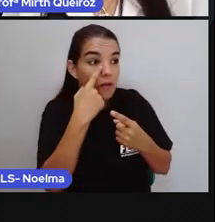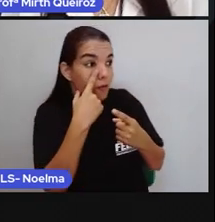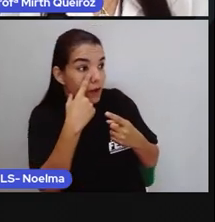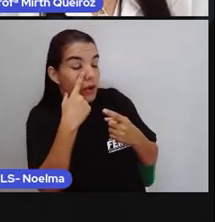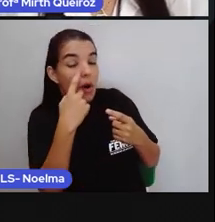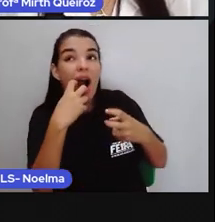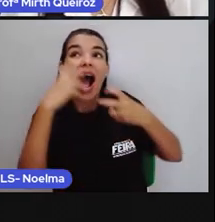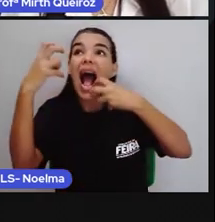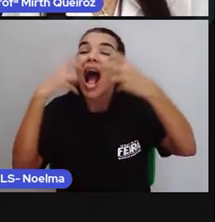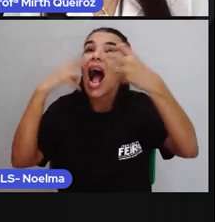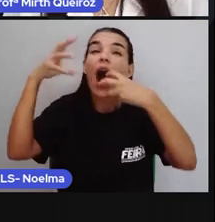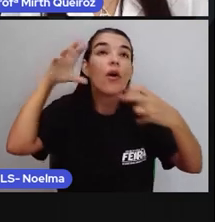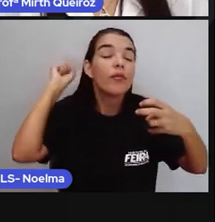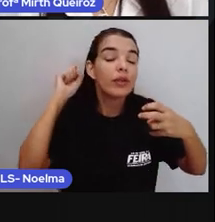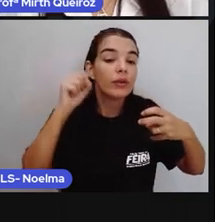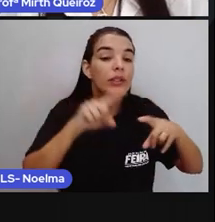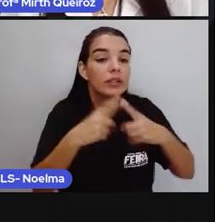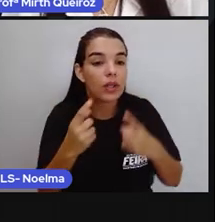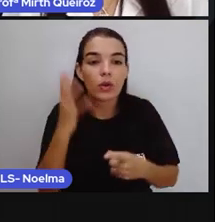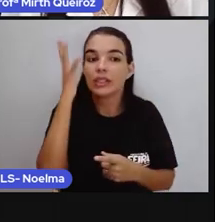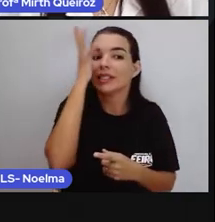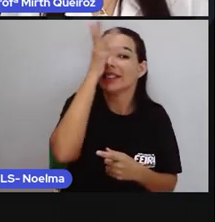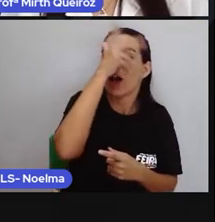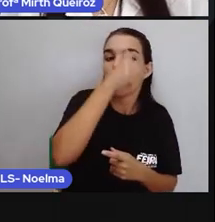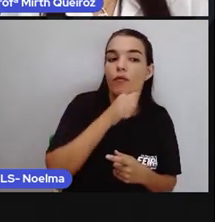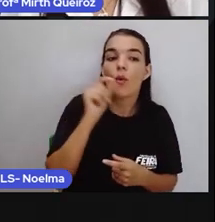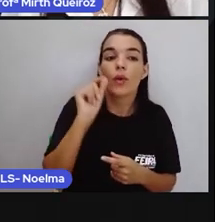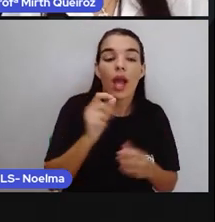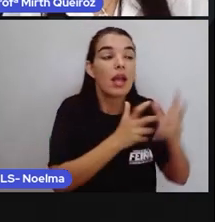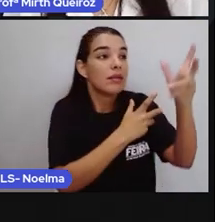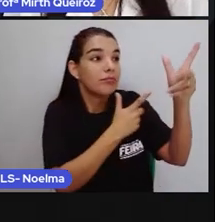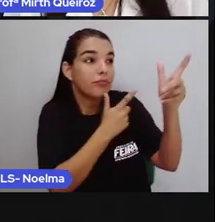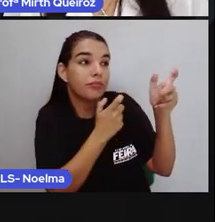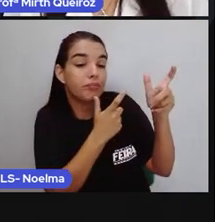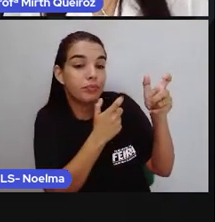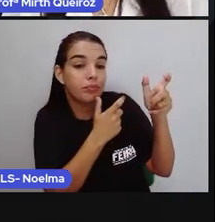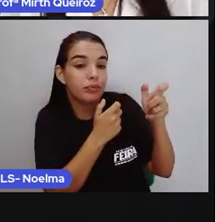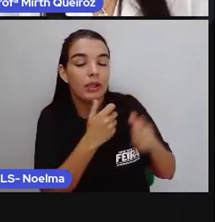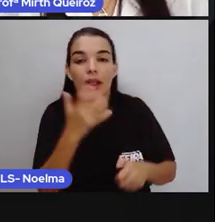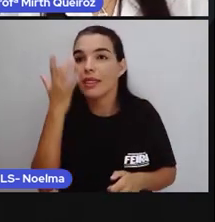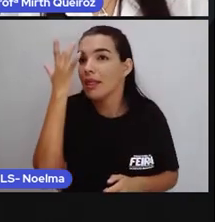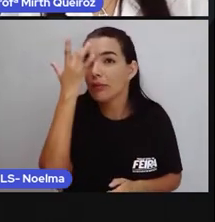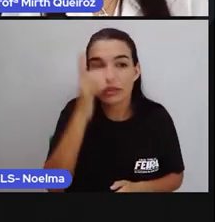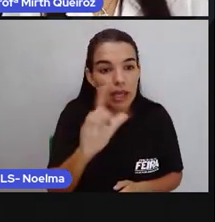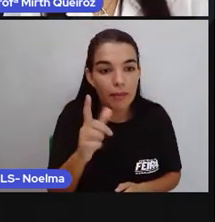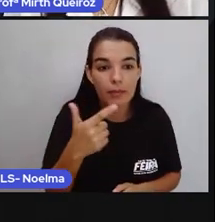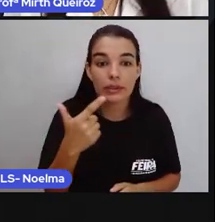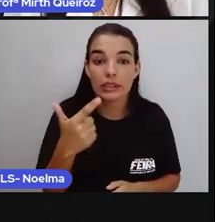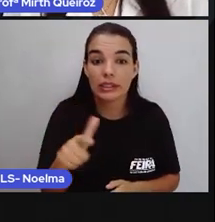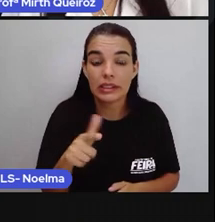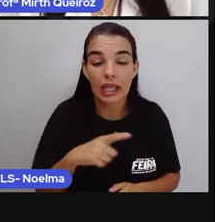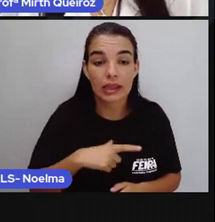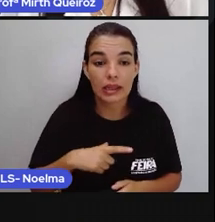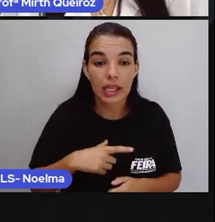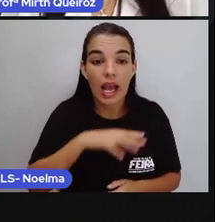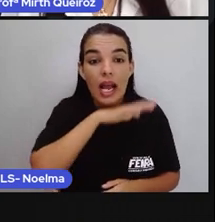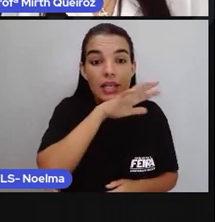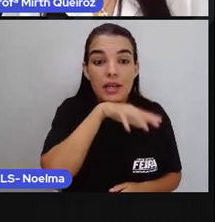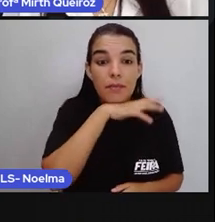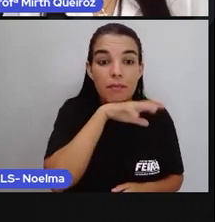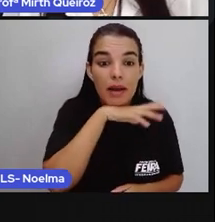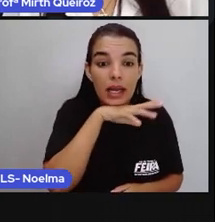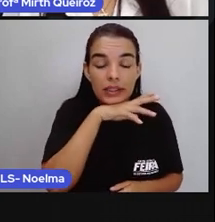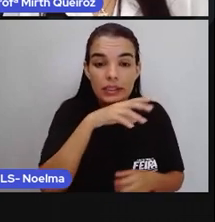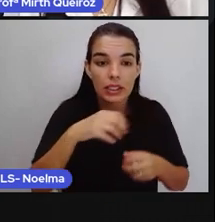apareceu e conseguiu salvar a criança e a avó. Não sabemos se há mais animais como este a solto.